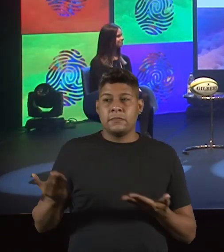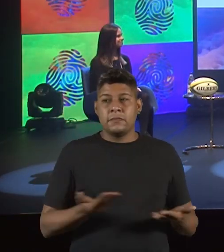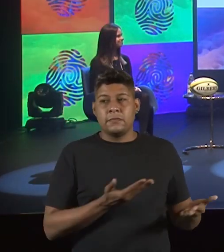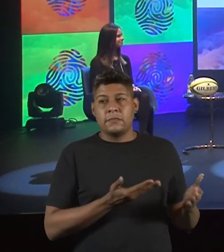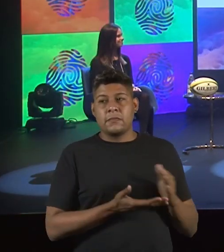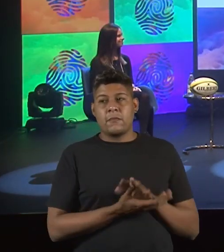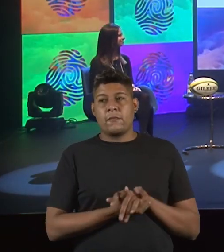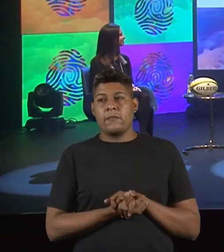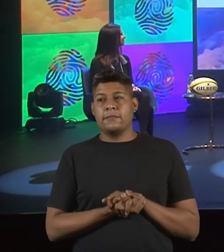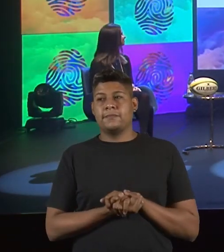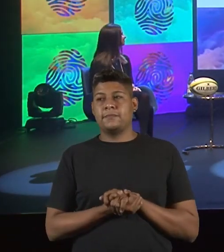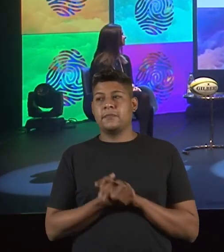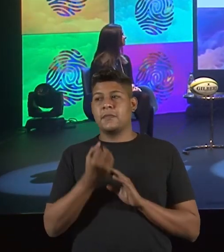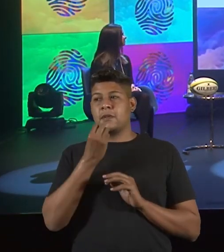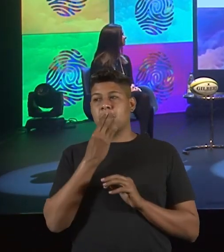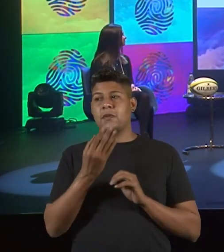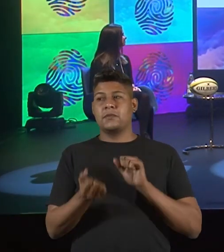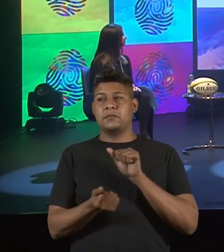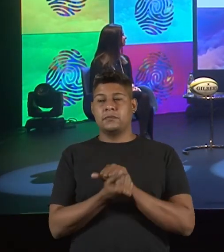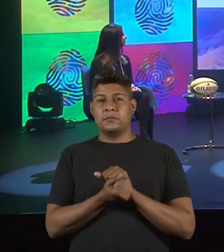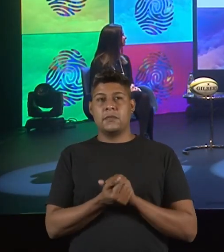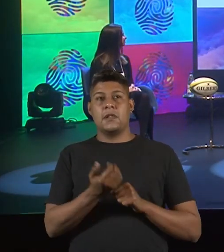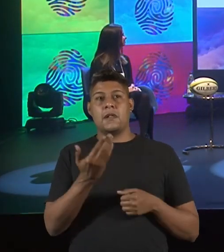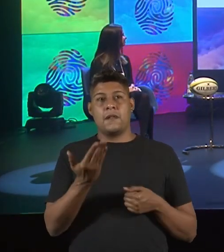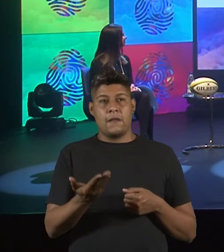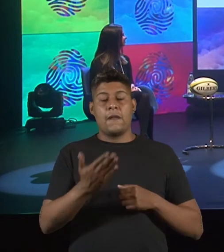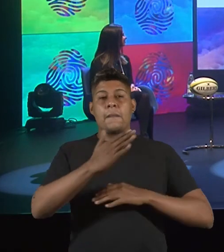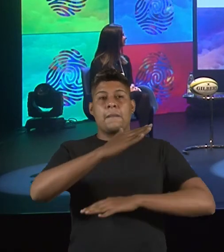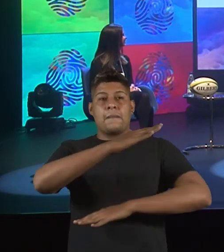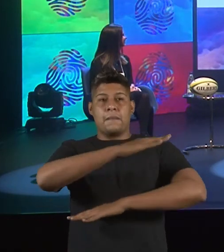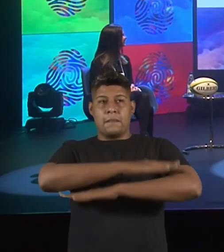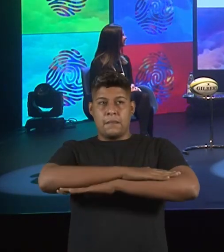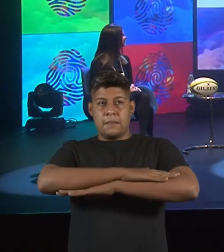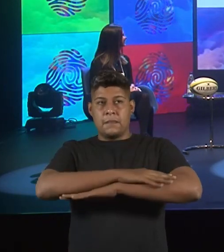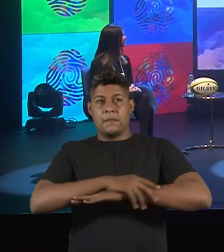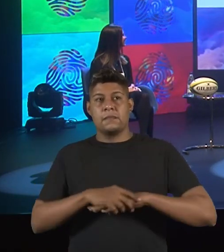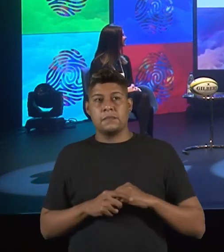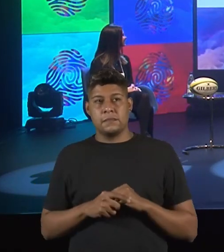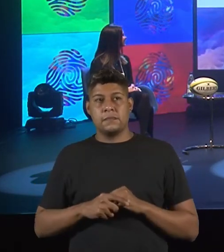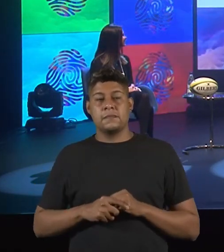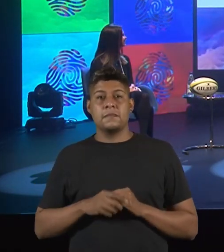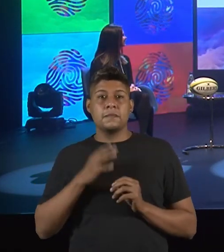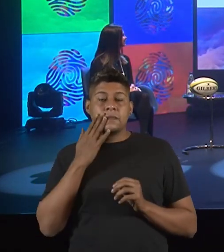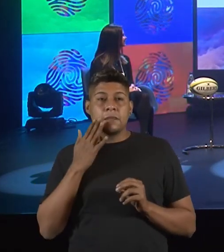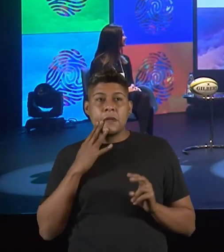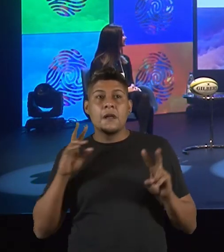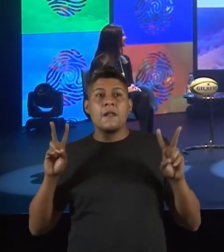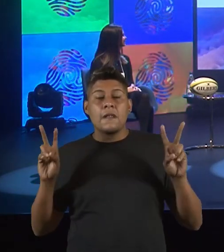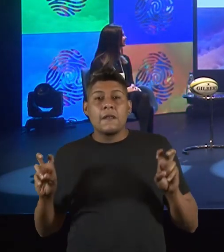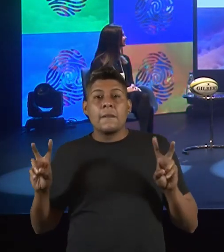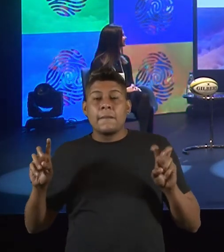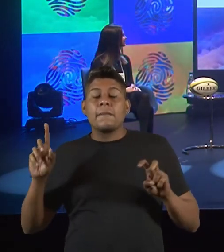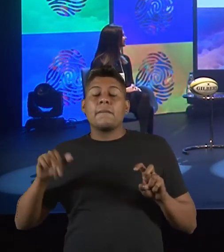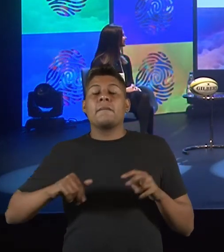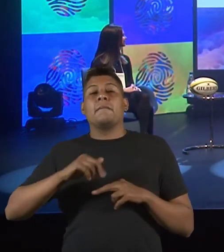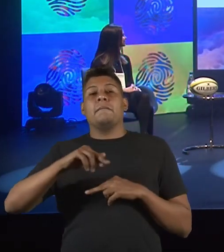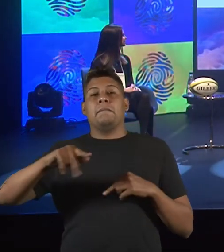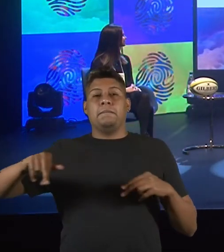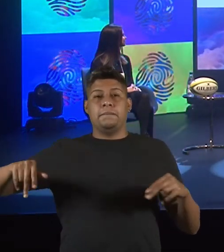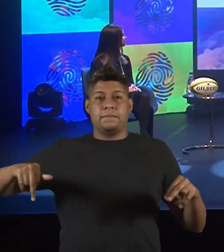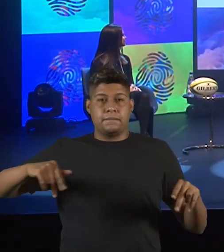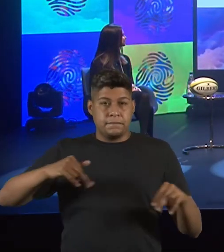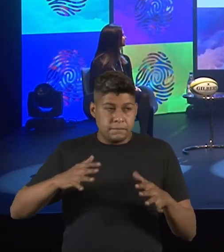Muito bom estar com vocês nessa tarde, onde a nossa pauta, o nosso tema é diversidade,